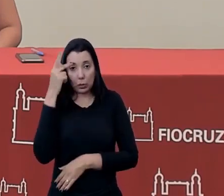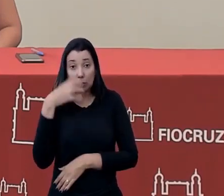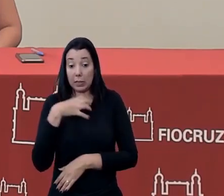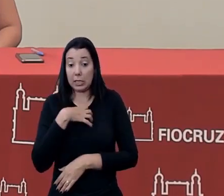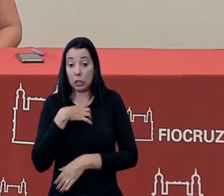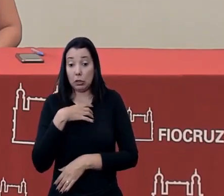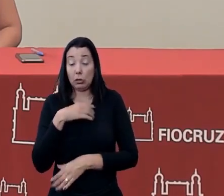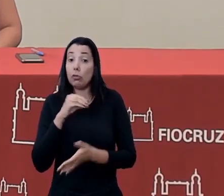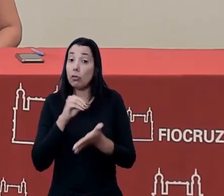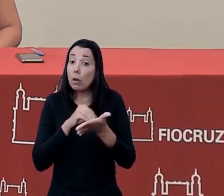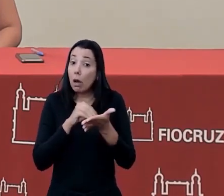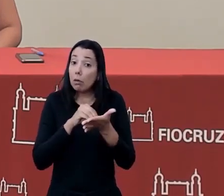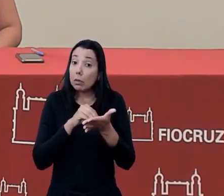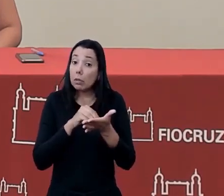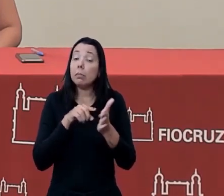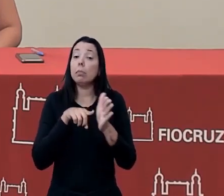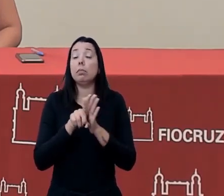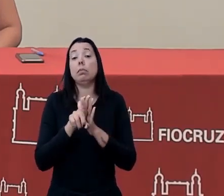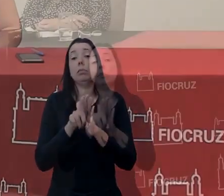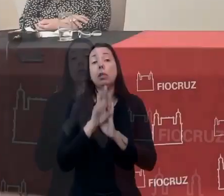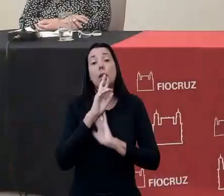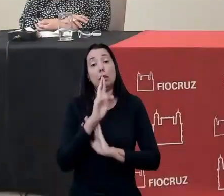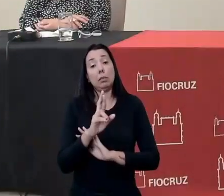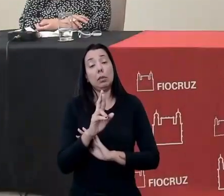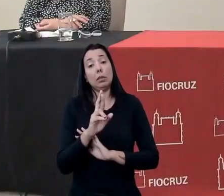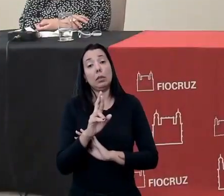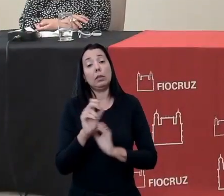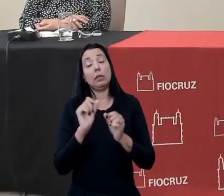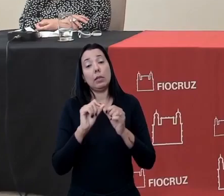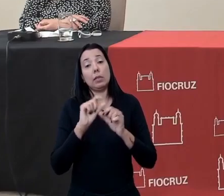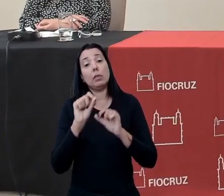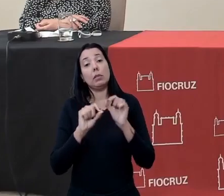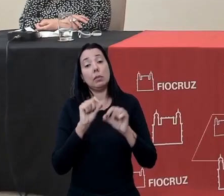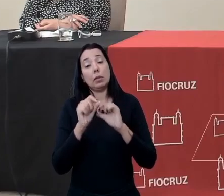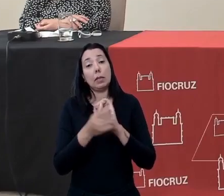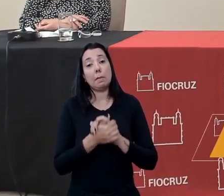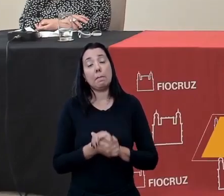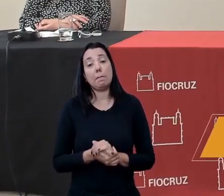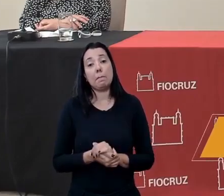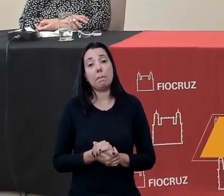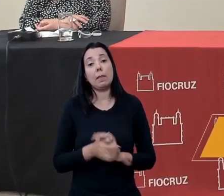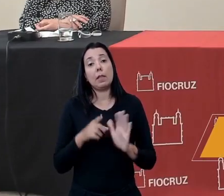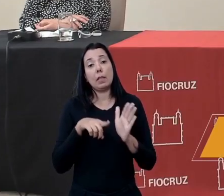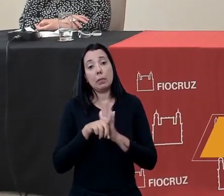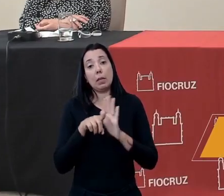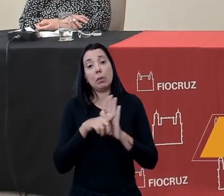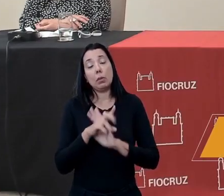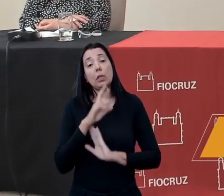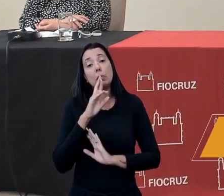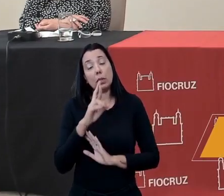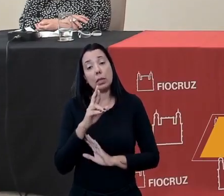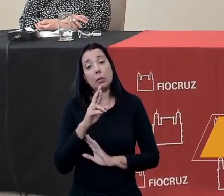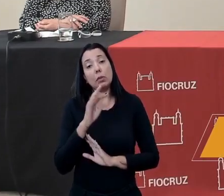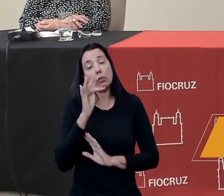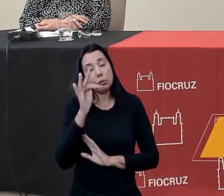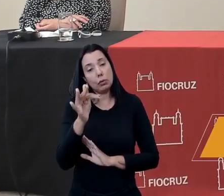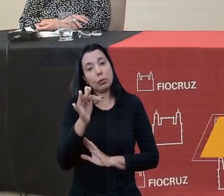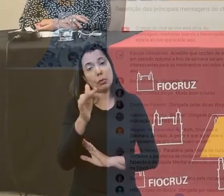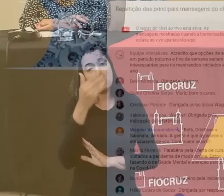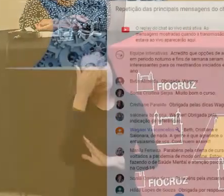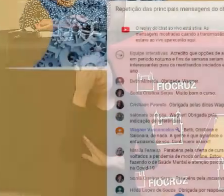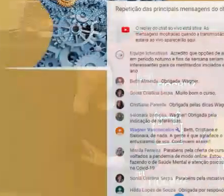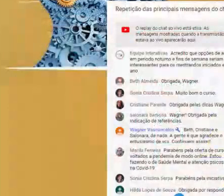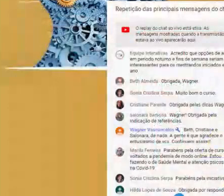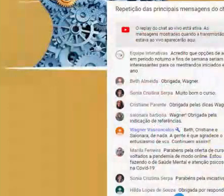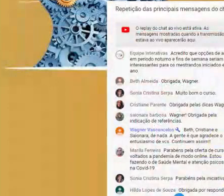contemplado nós estamos fazendo a curadoria das perguntas e responderemos em breve muito